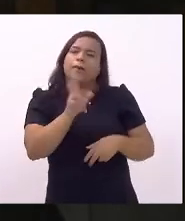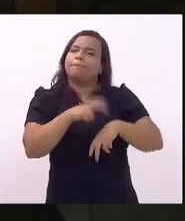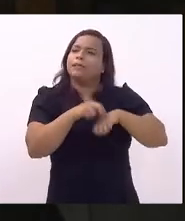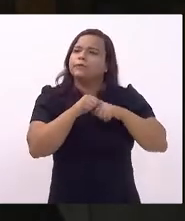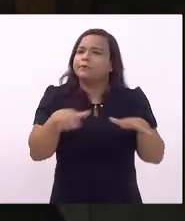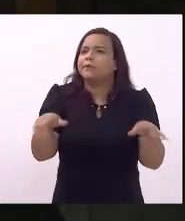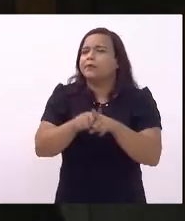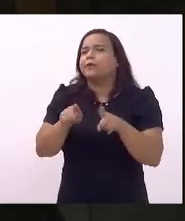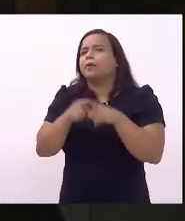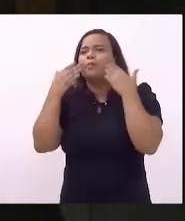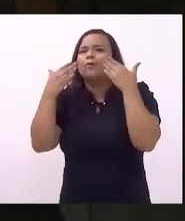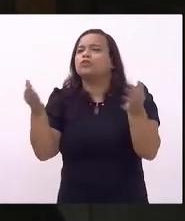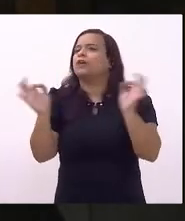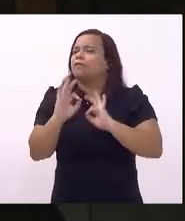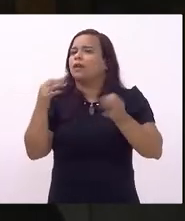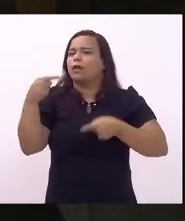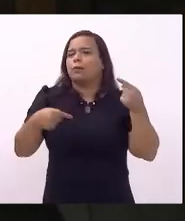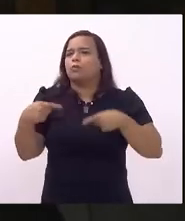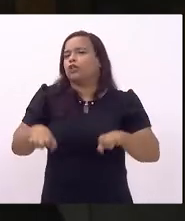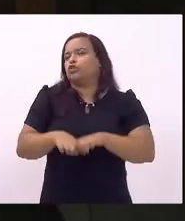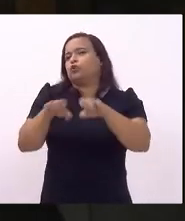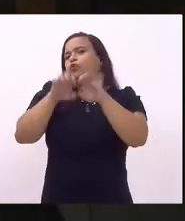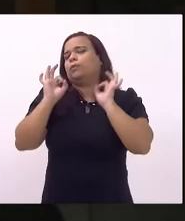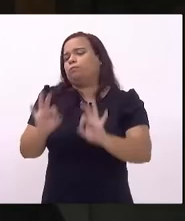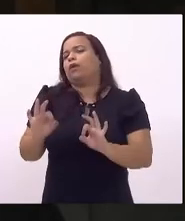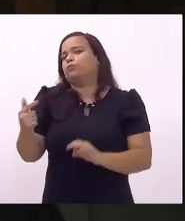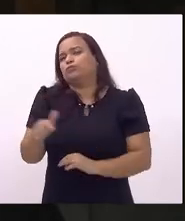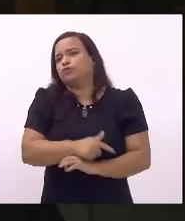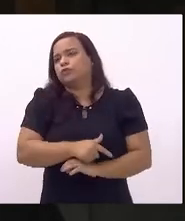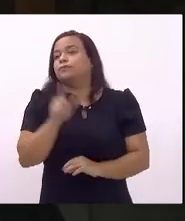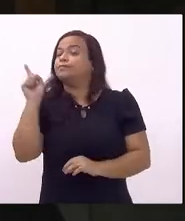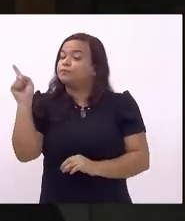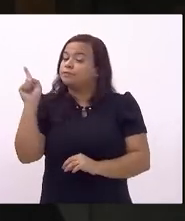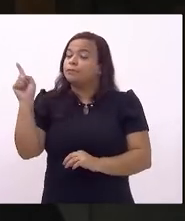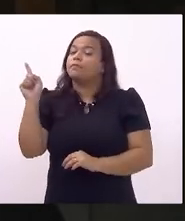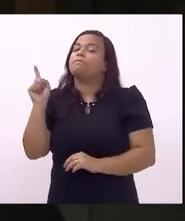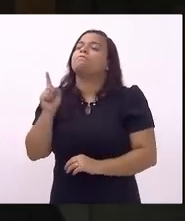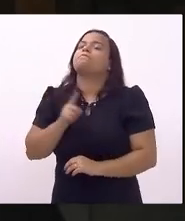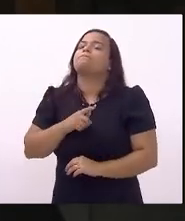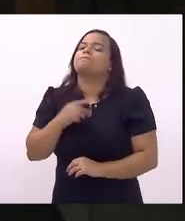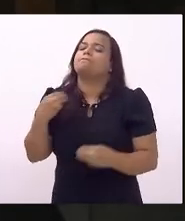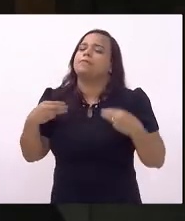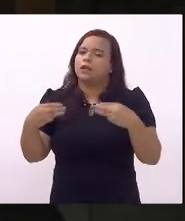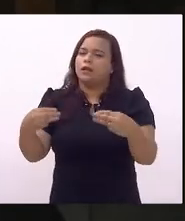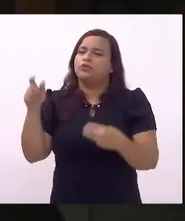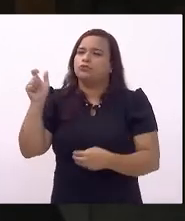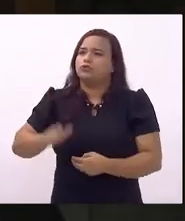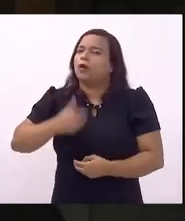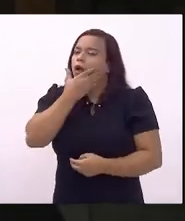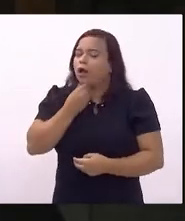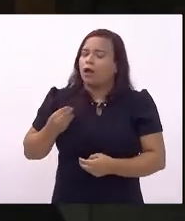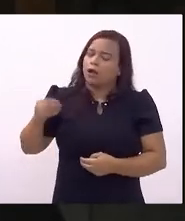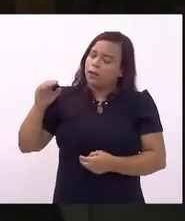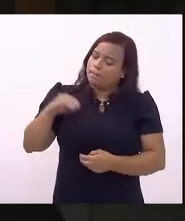apresentava nenhuma política estruturante o ministro Milton Ribeiro a pedido